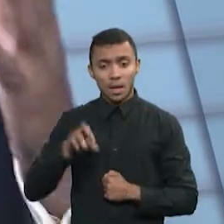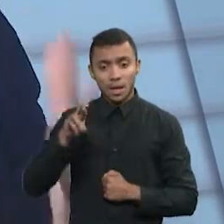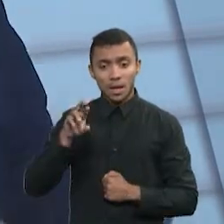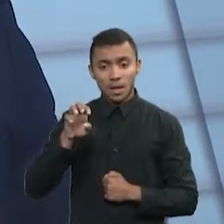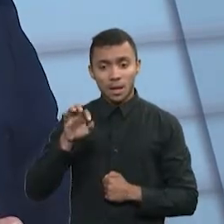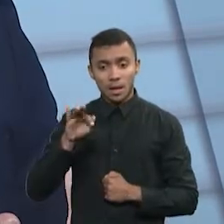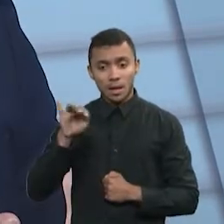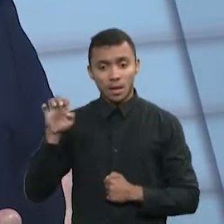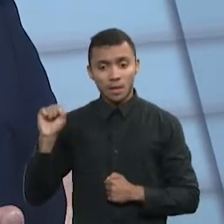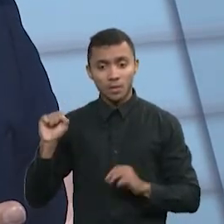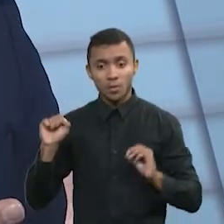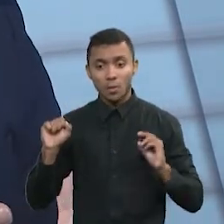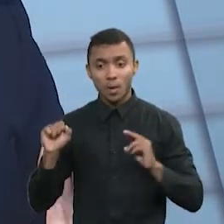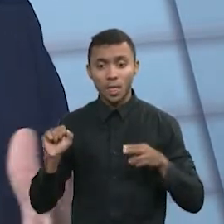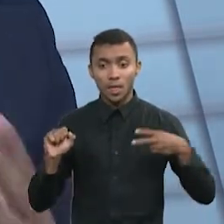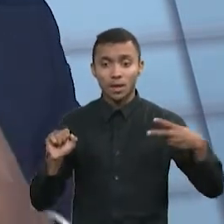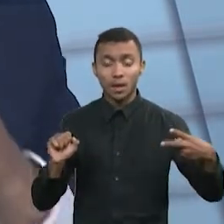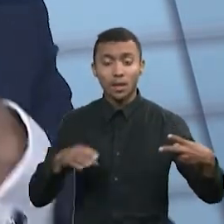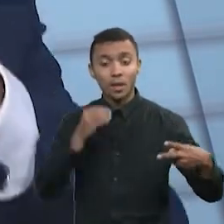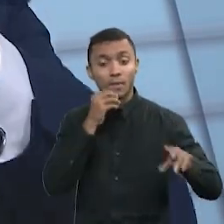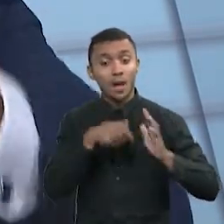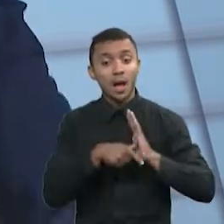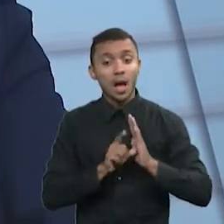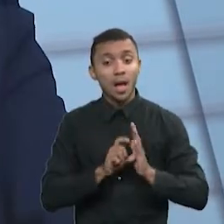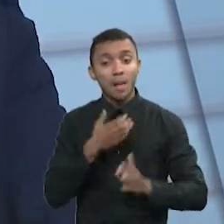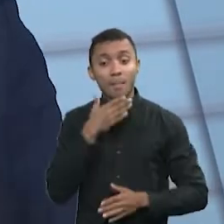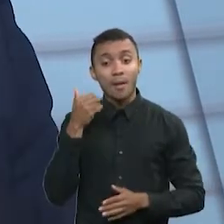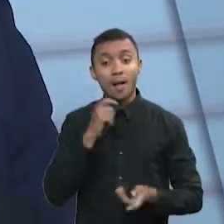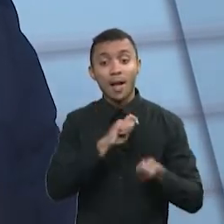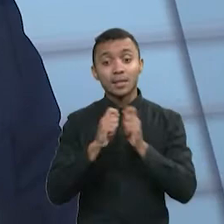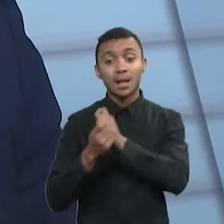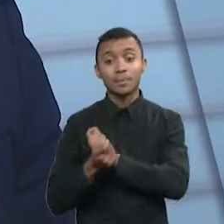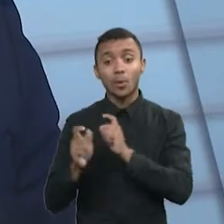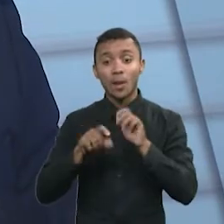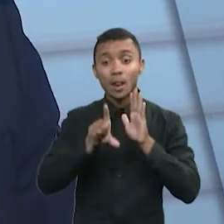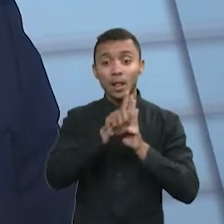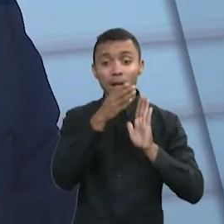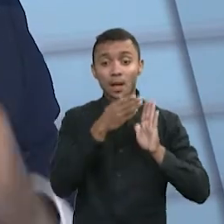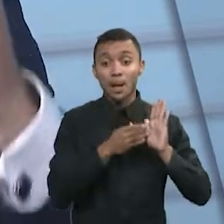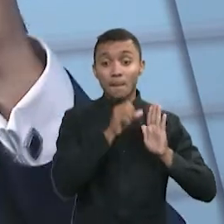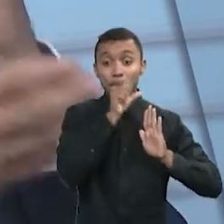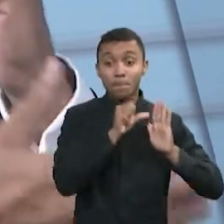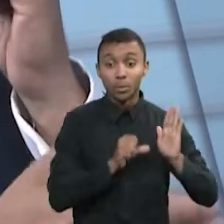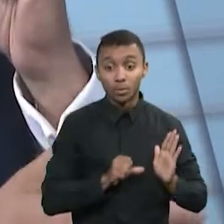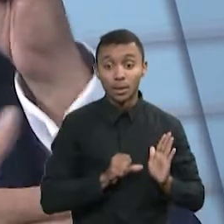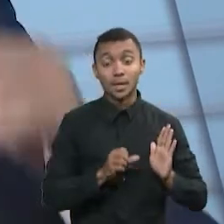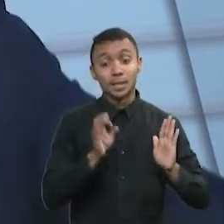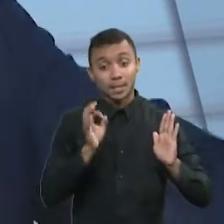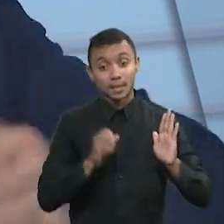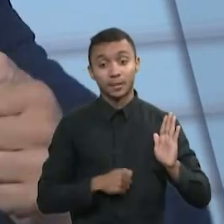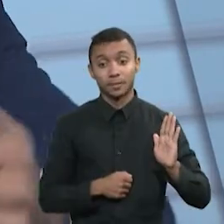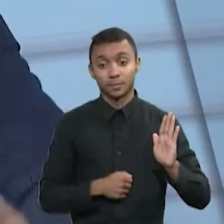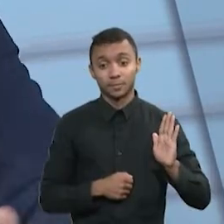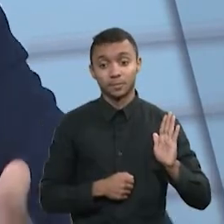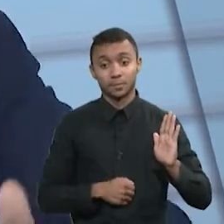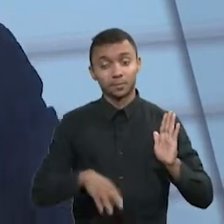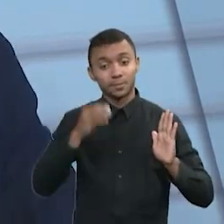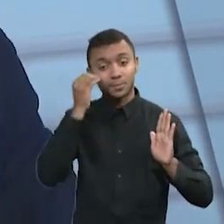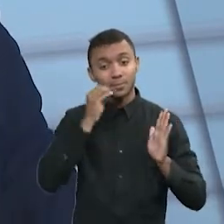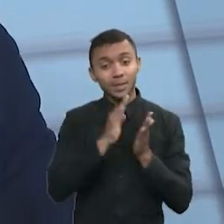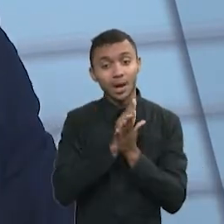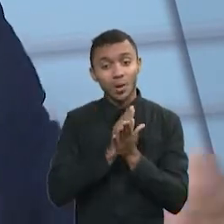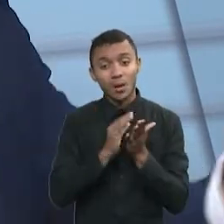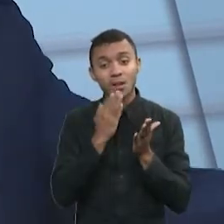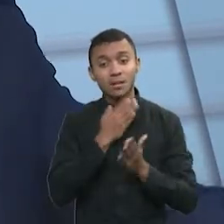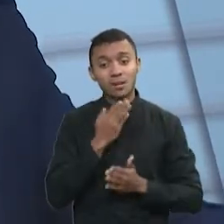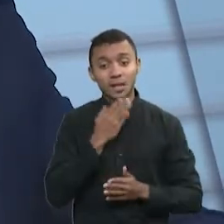melhor do que transação, não seria revisitar essa legislação e aplicar as correções mínimas